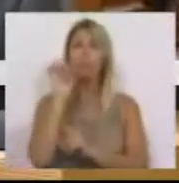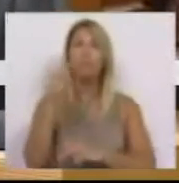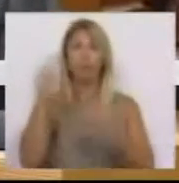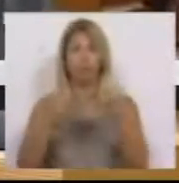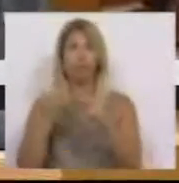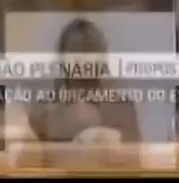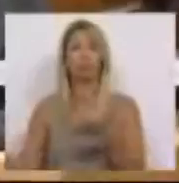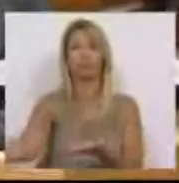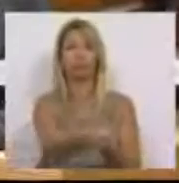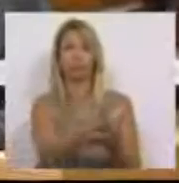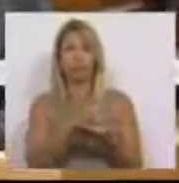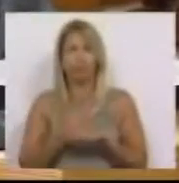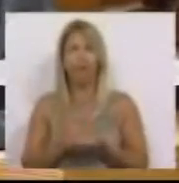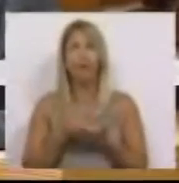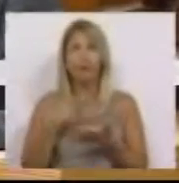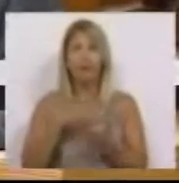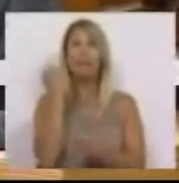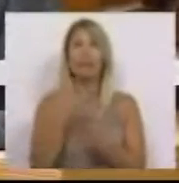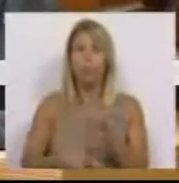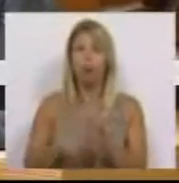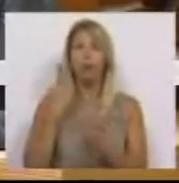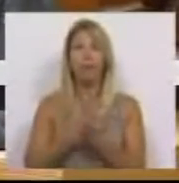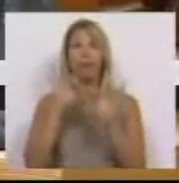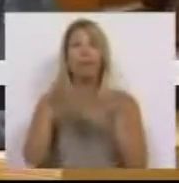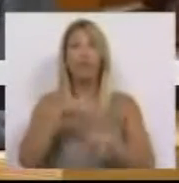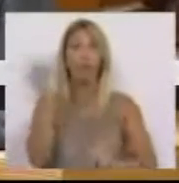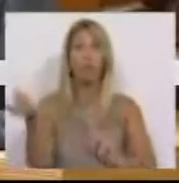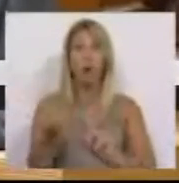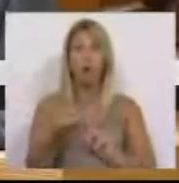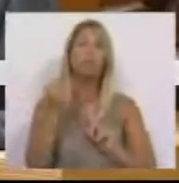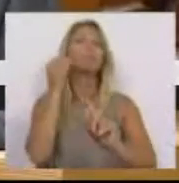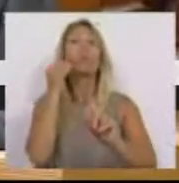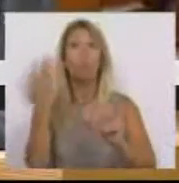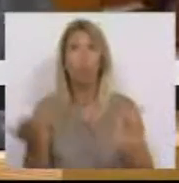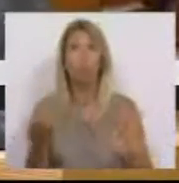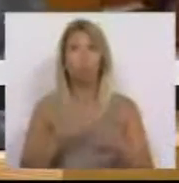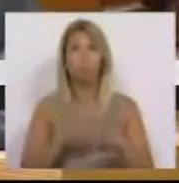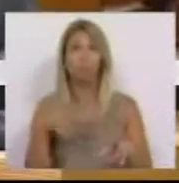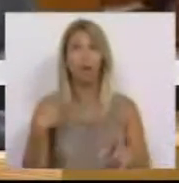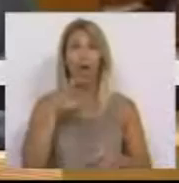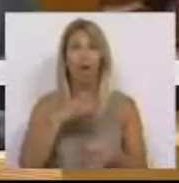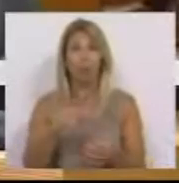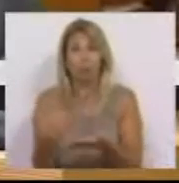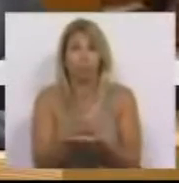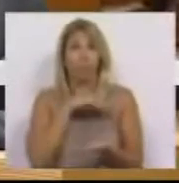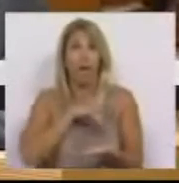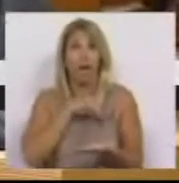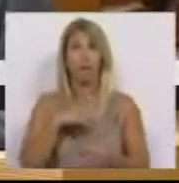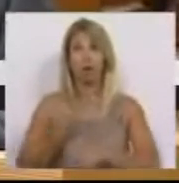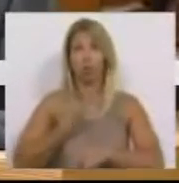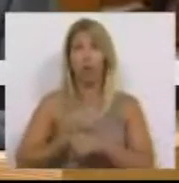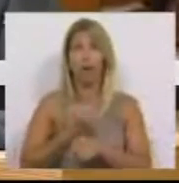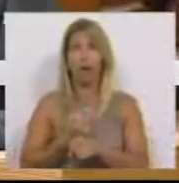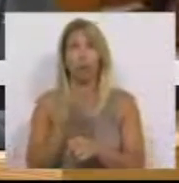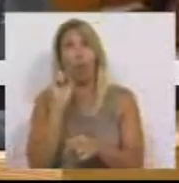ao final do ano. É conseguida a cursa dos impostos sobre os rendimentos do trabalho e sobre o consumo, ao mesmo